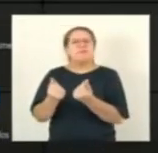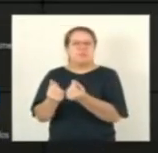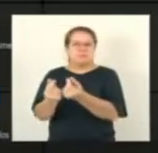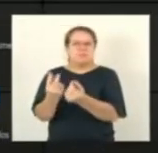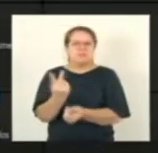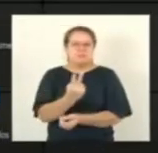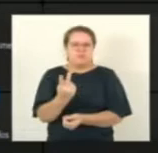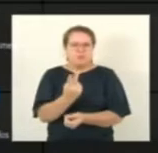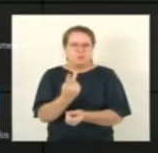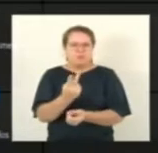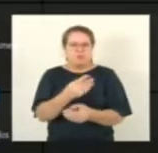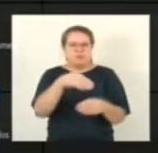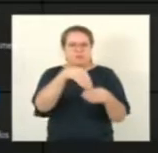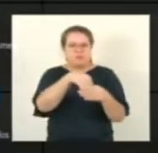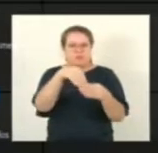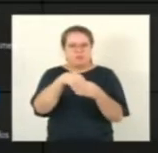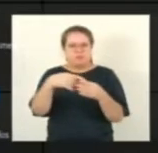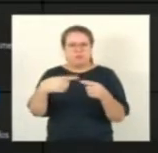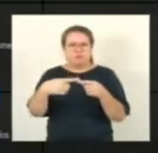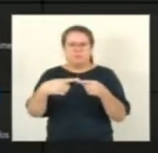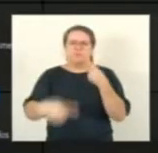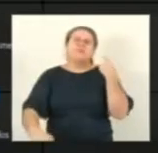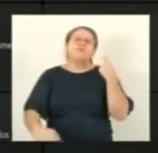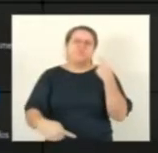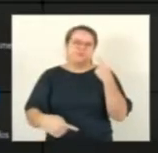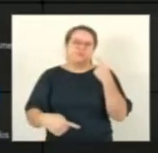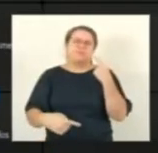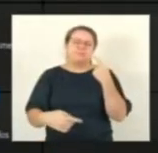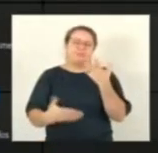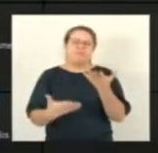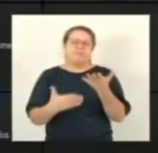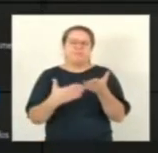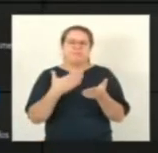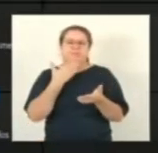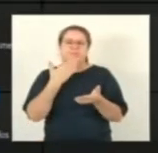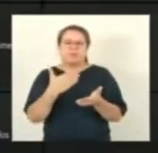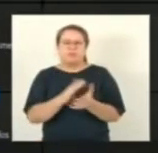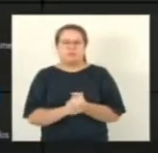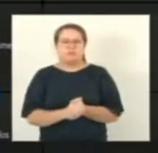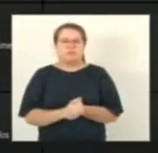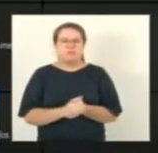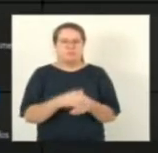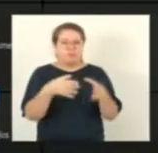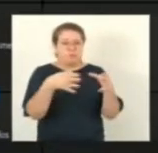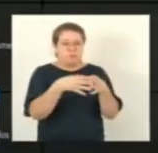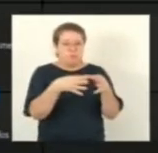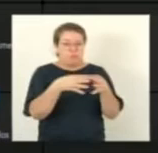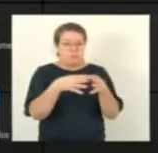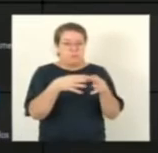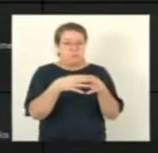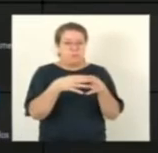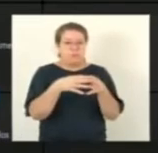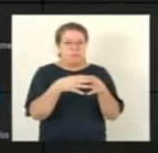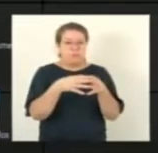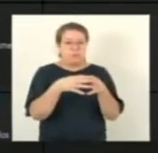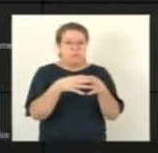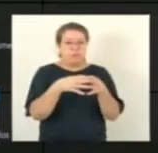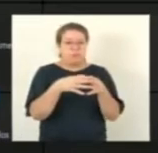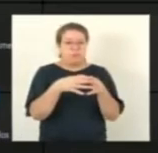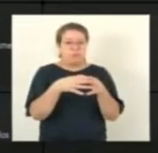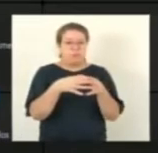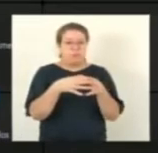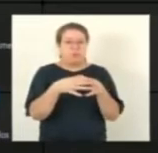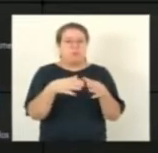Isso, eu estou votando contrário ao parecer do projeto... Na comissão de mobilidade